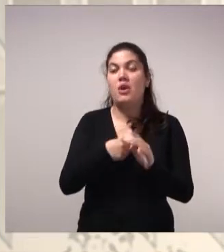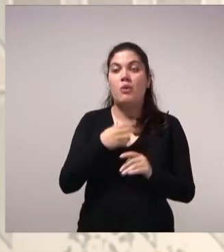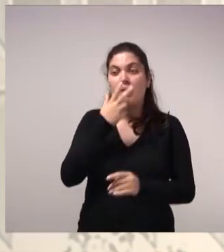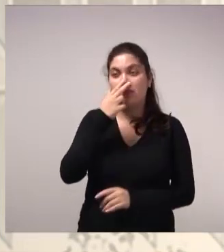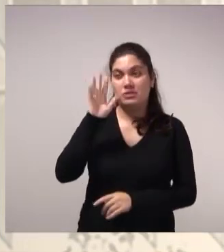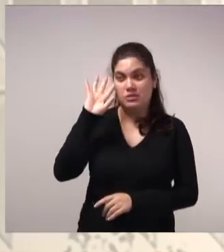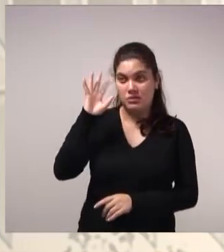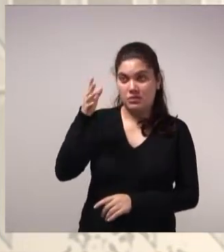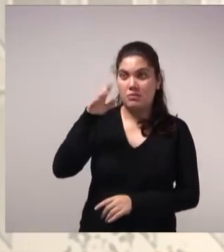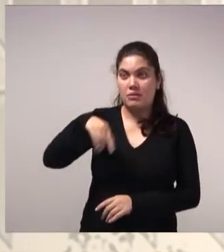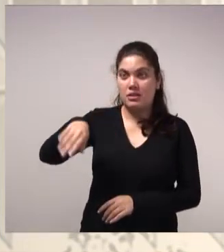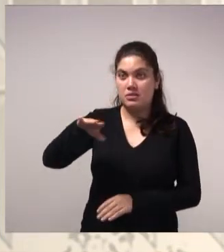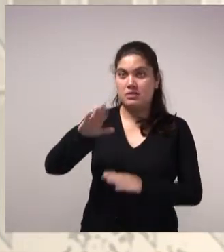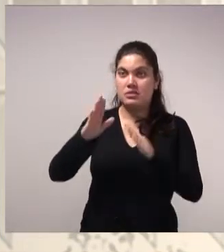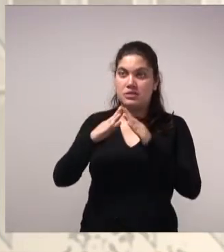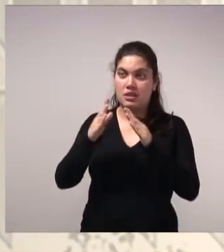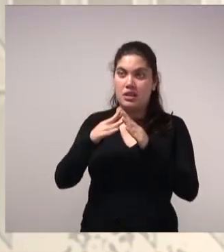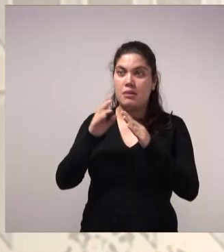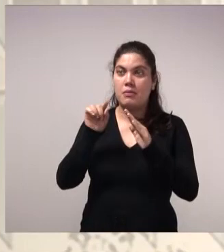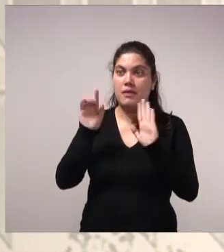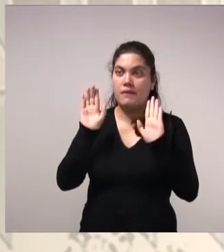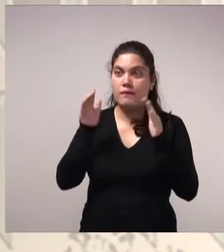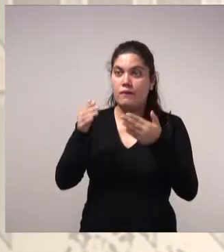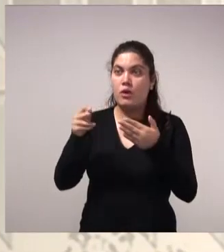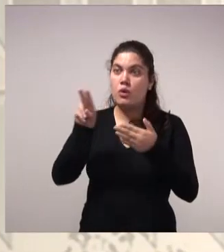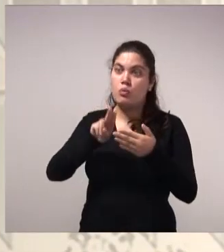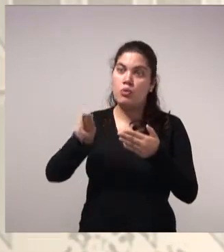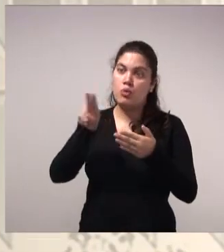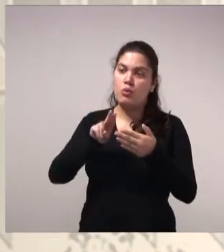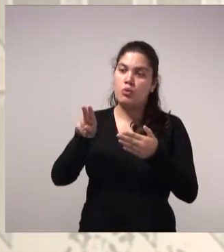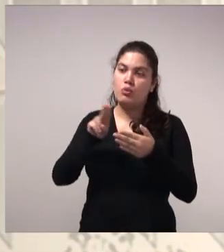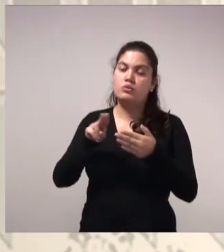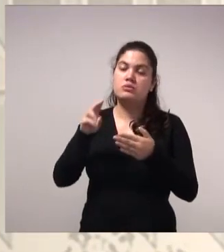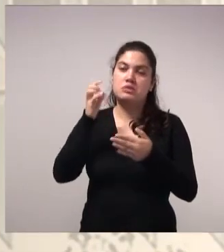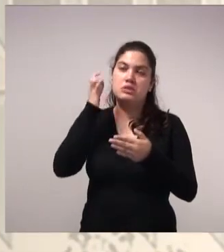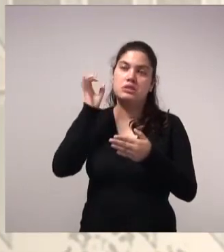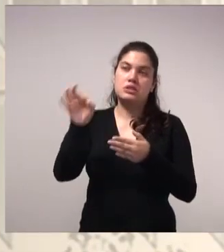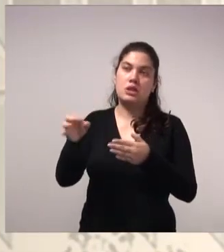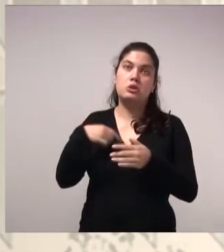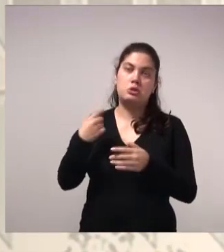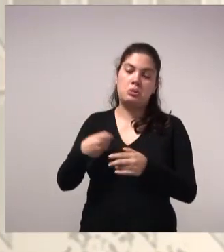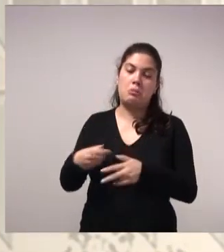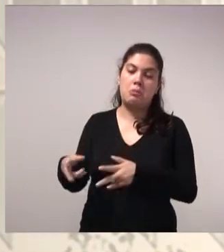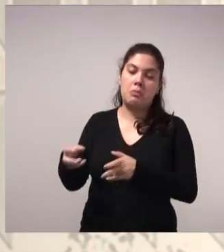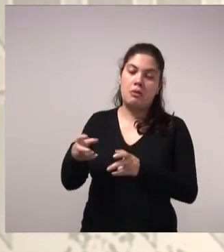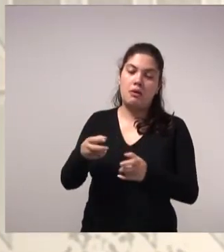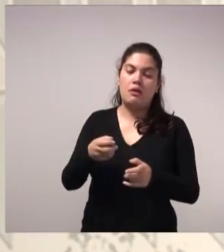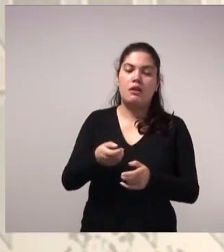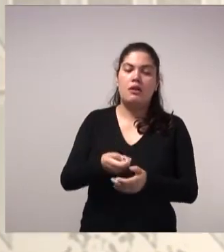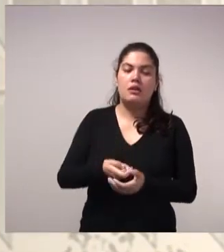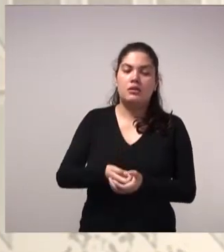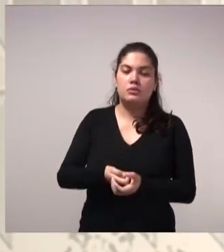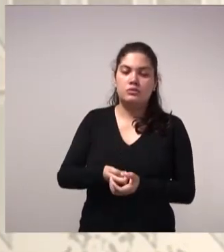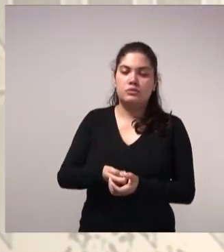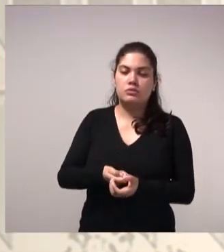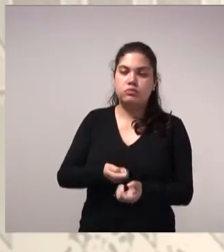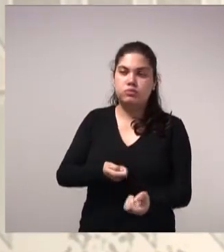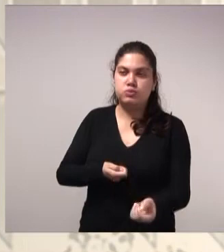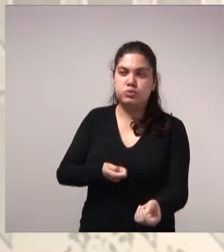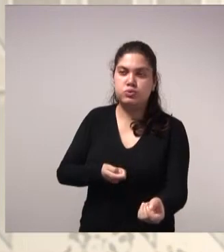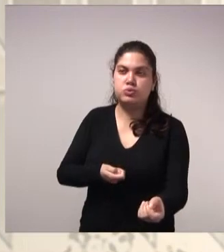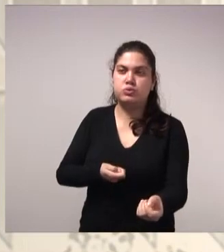vai focar mais no uso racional. A gente identificou muito vazamento. Torneiras de baixo